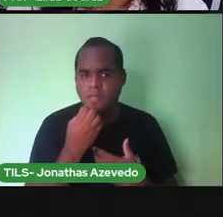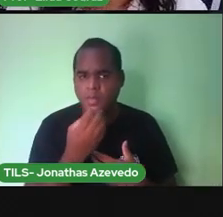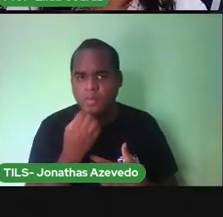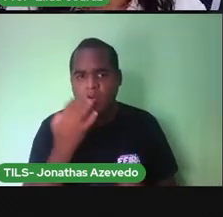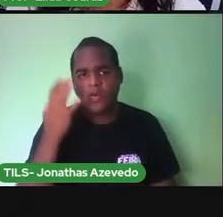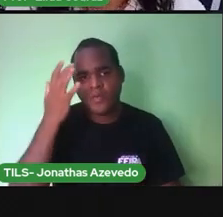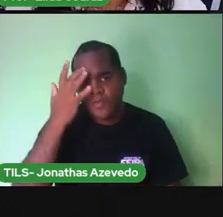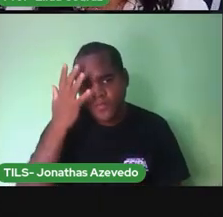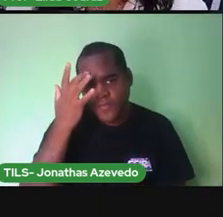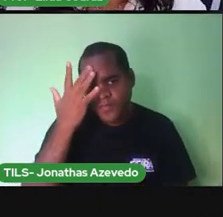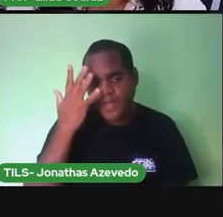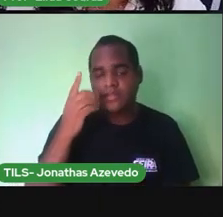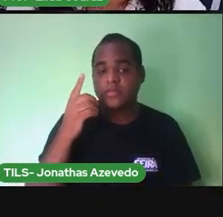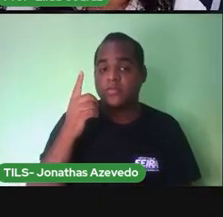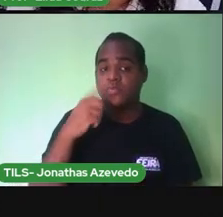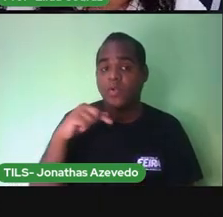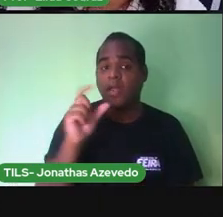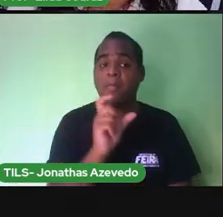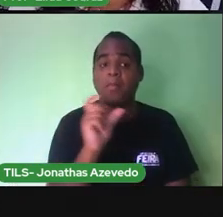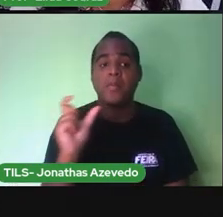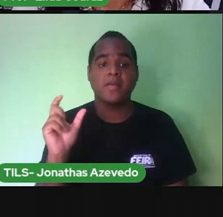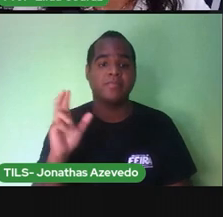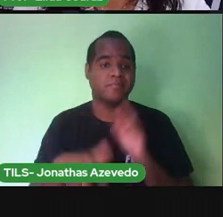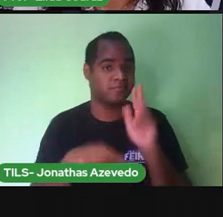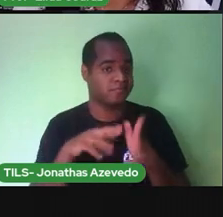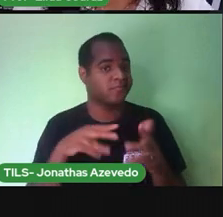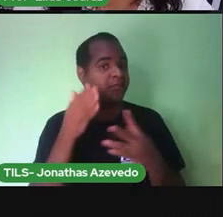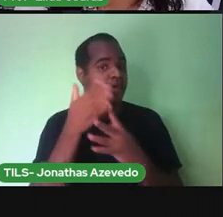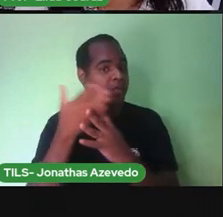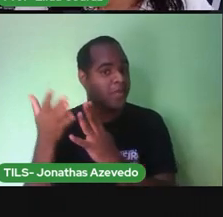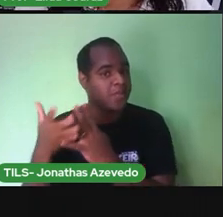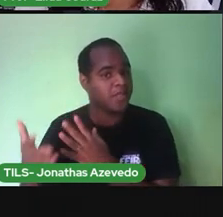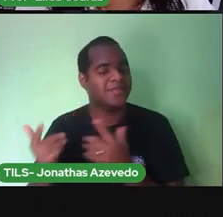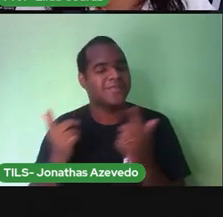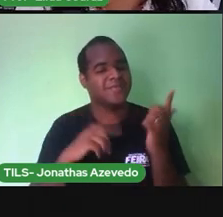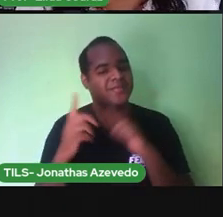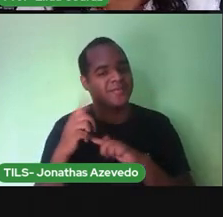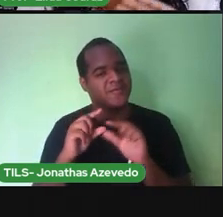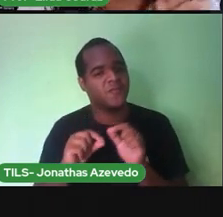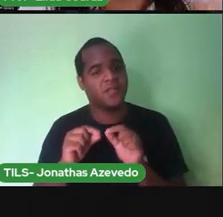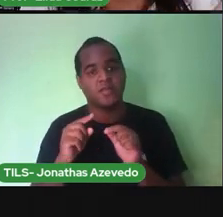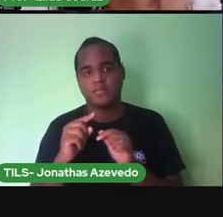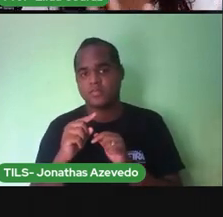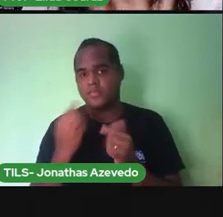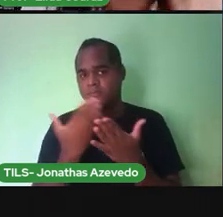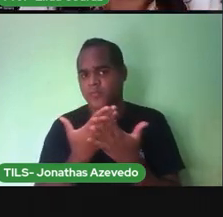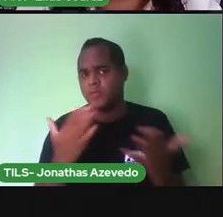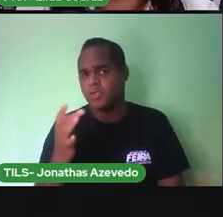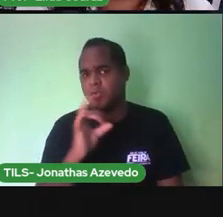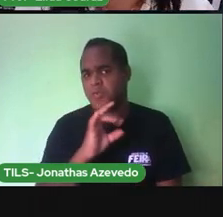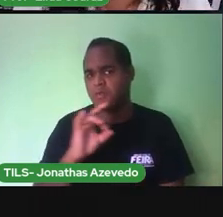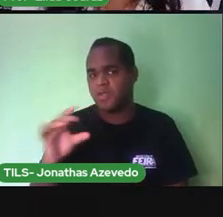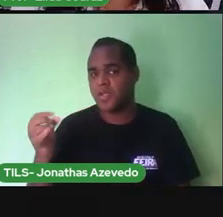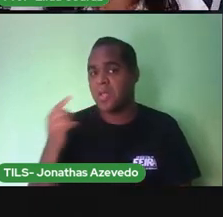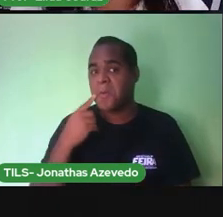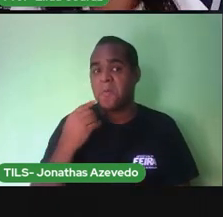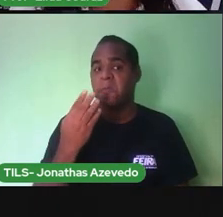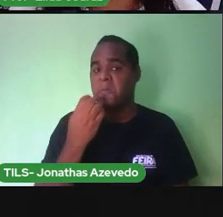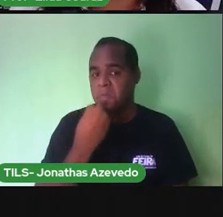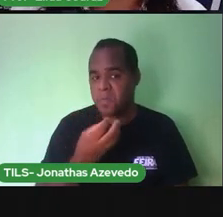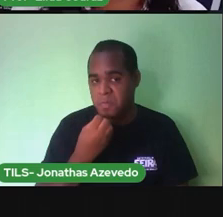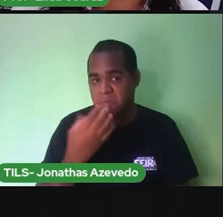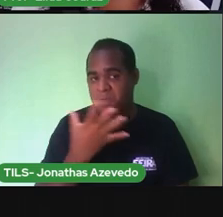Mais fácil Separar As sílabas Das palavras? Desse jeito Vai ficar Adulto Nunca mais Vai esquecer